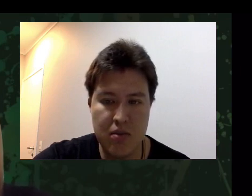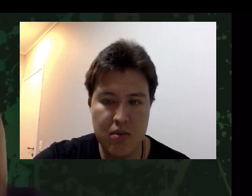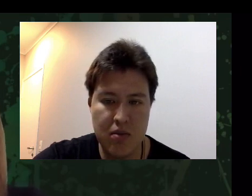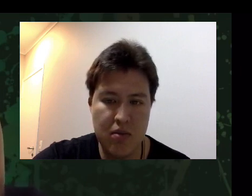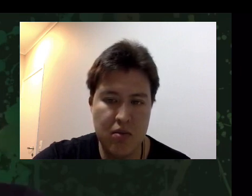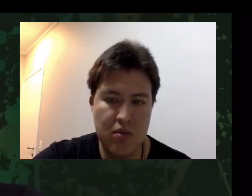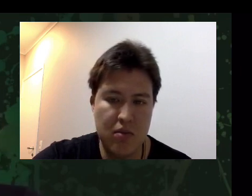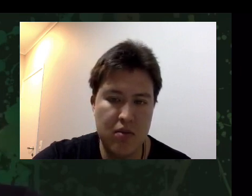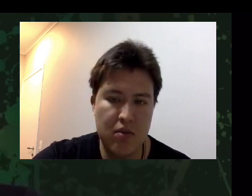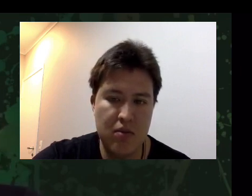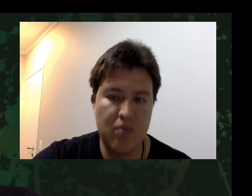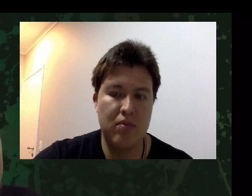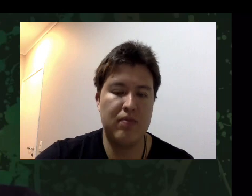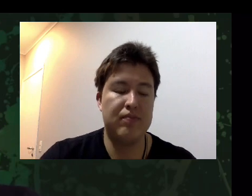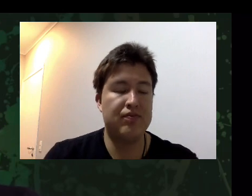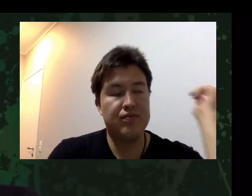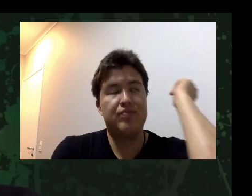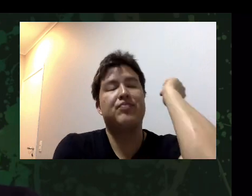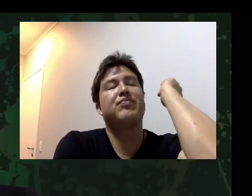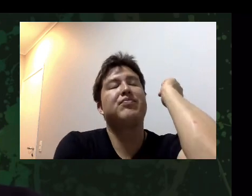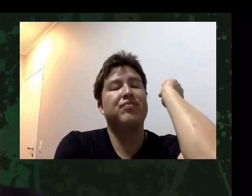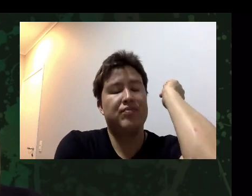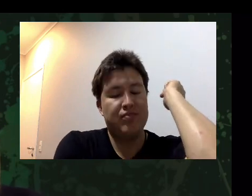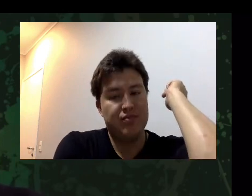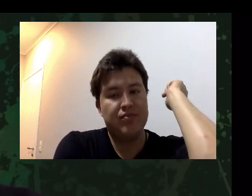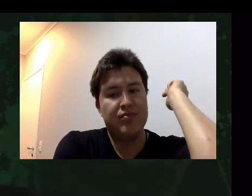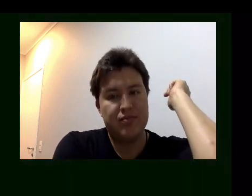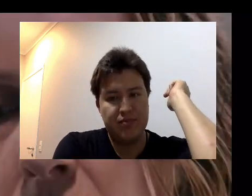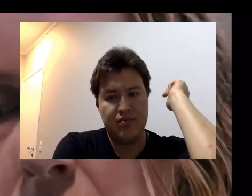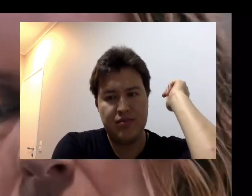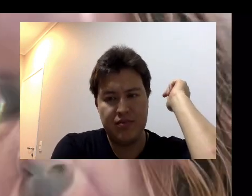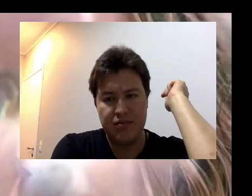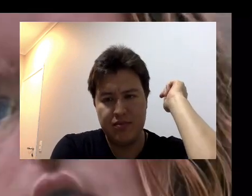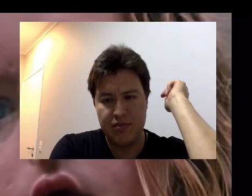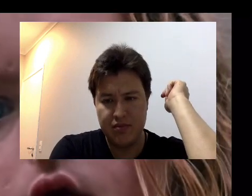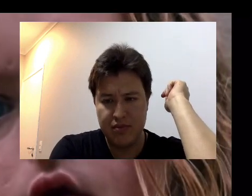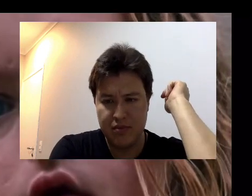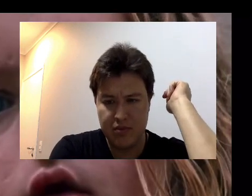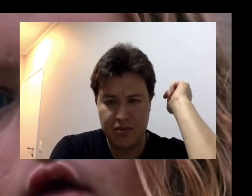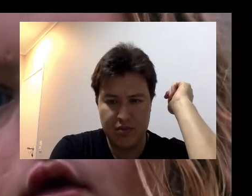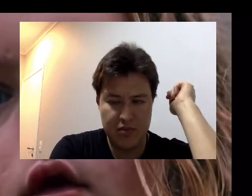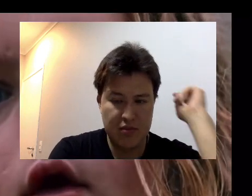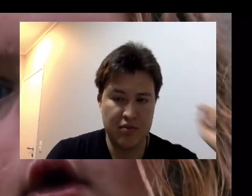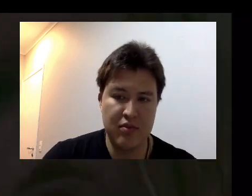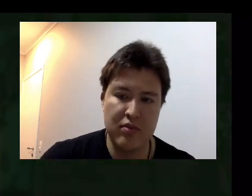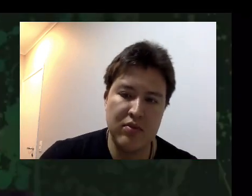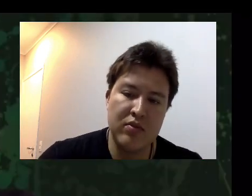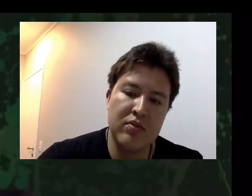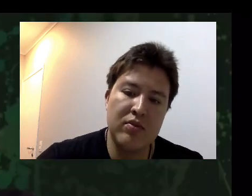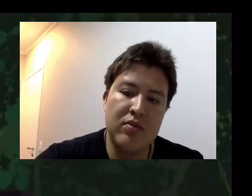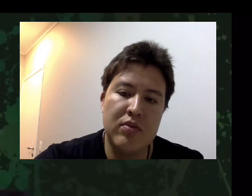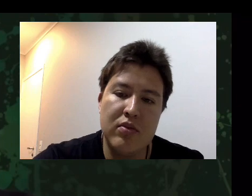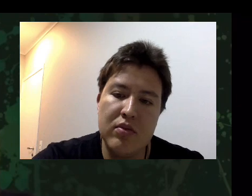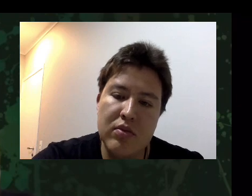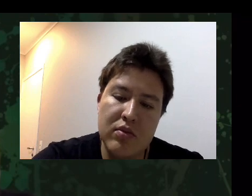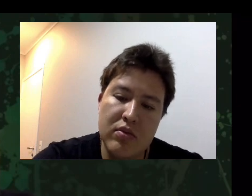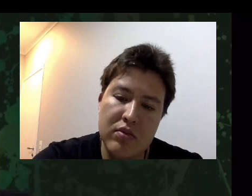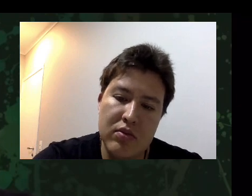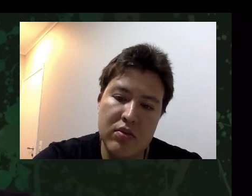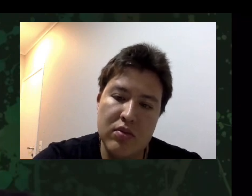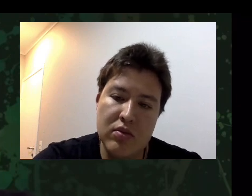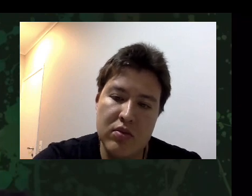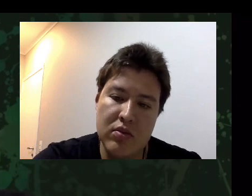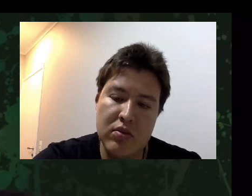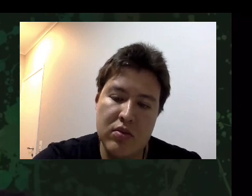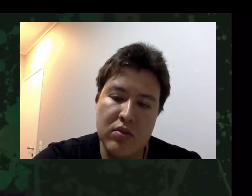apreensão. Fez meus nervos virarem corda de violino. Outra coisa é a fotografia. Tanto em Hereditário quanto em